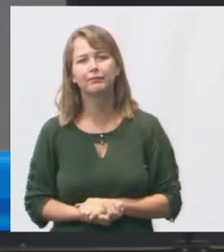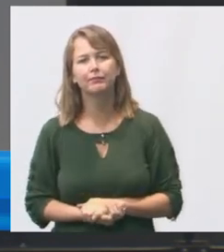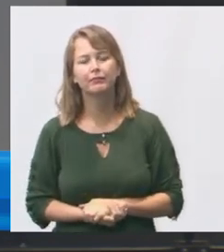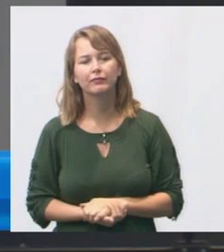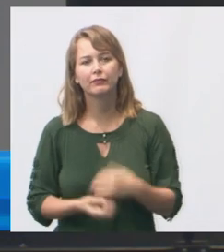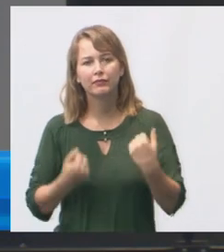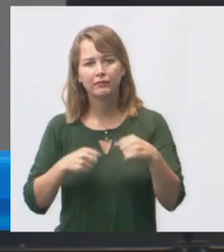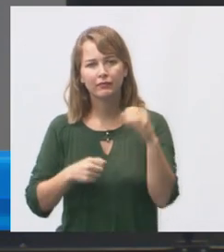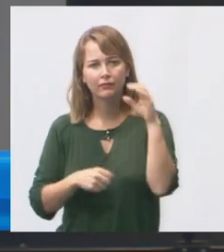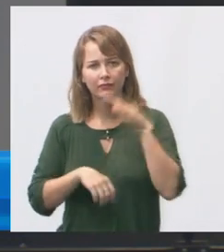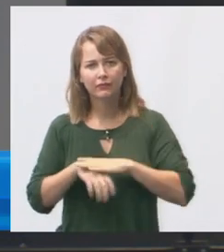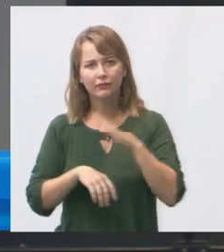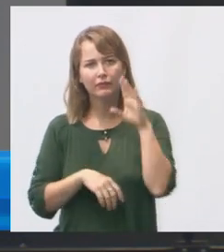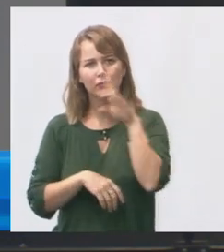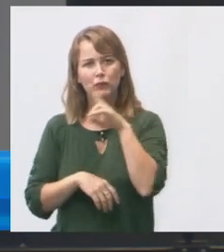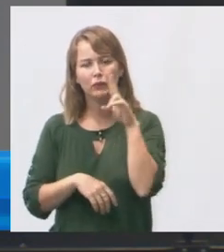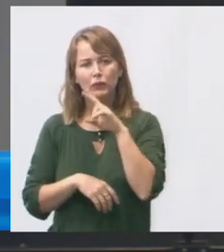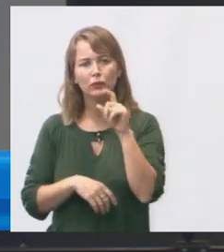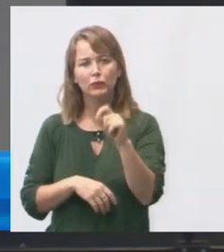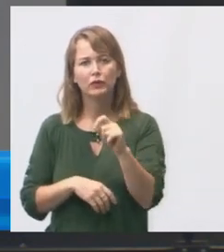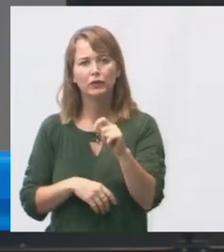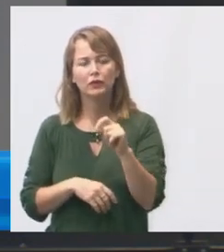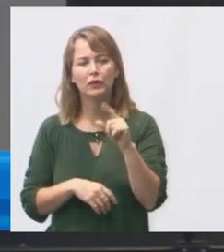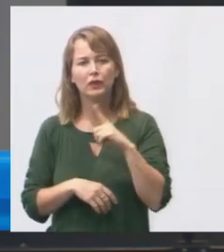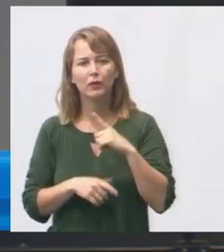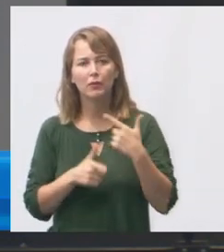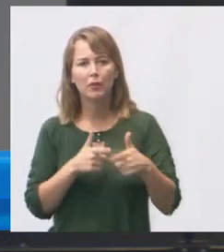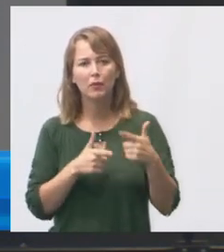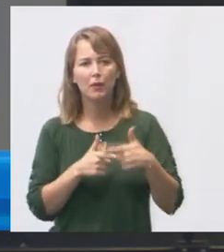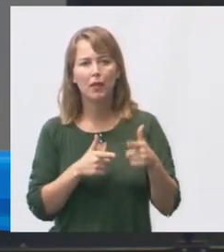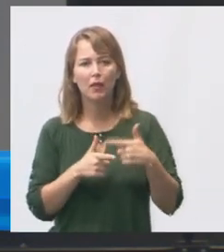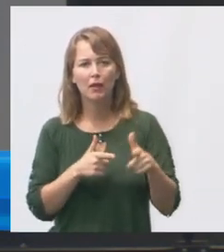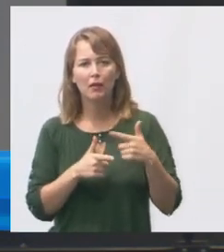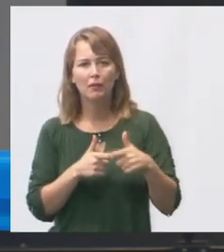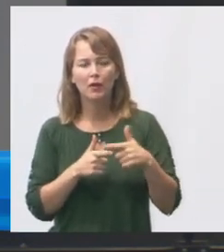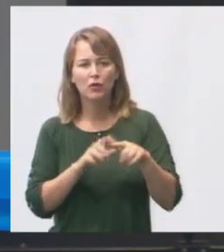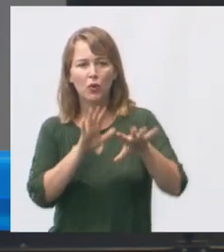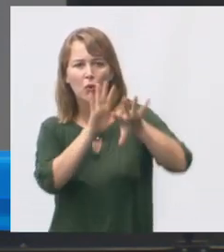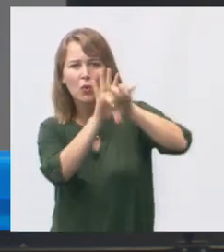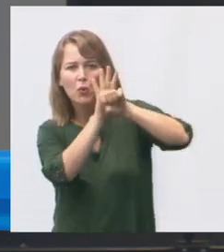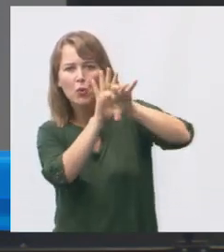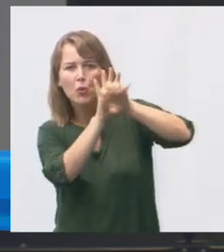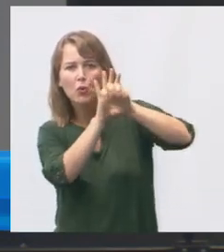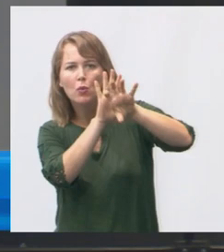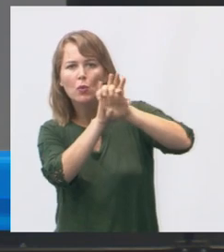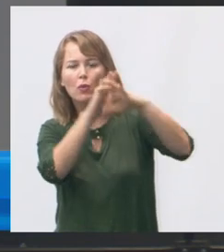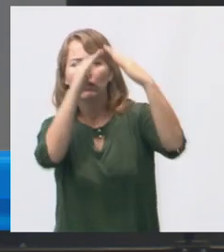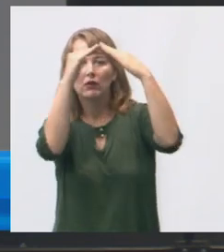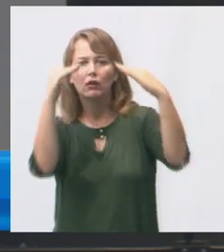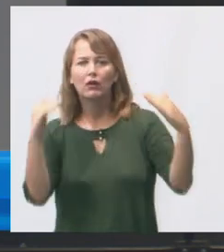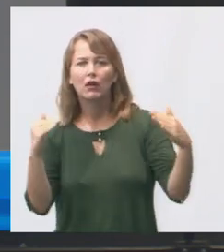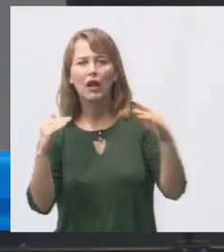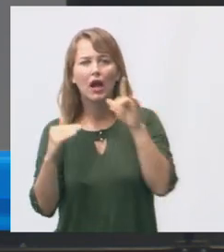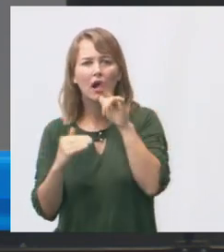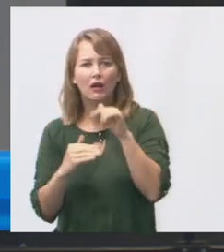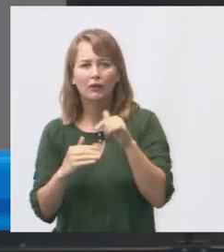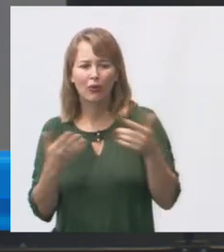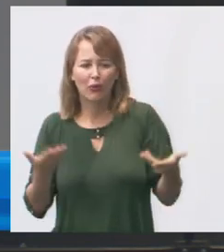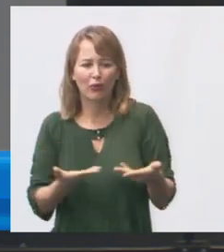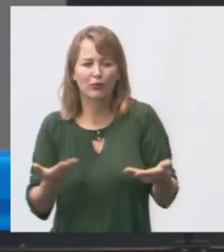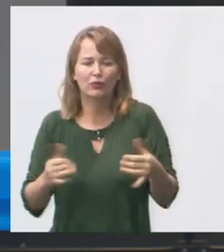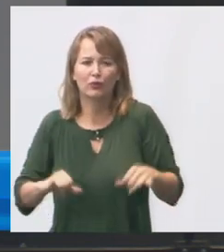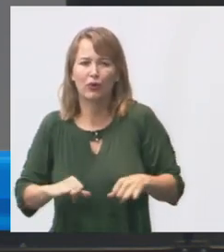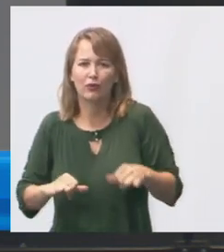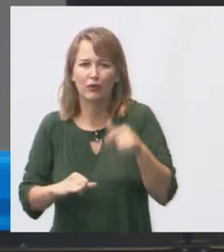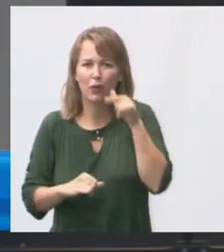necessidades mais urgentes ela tem um problema crônico ali de infiltração no telhado deve estar sofrendo muito hoje lá